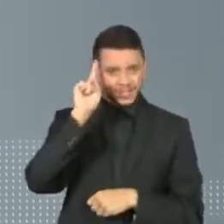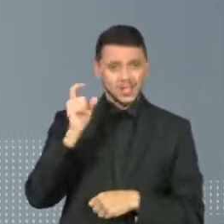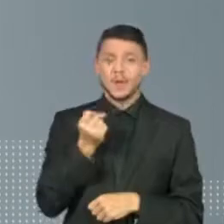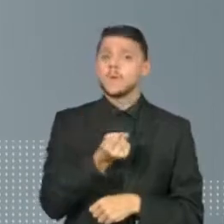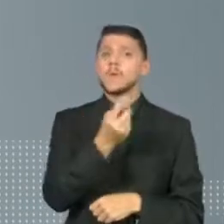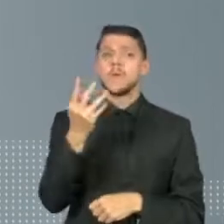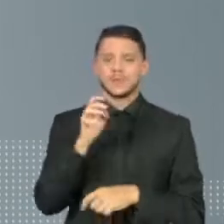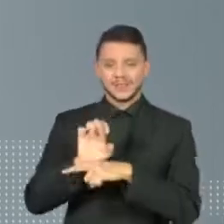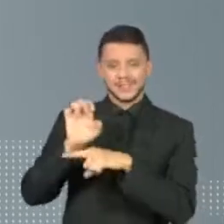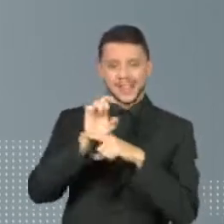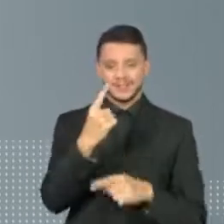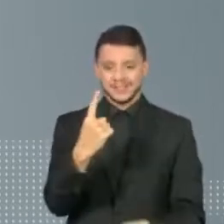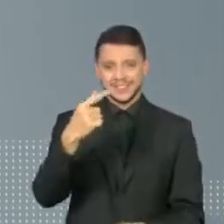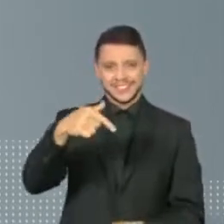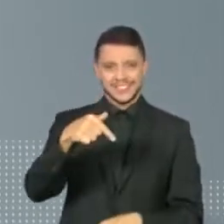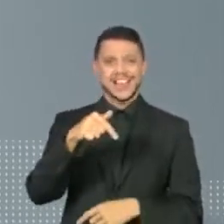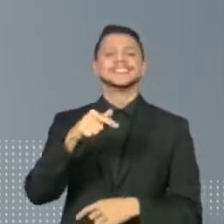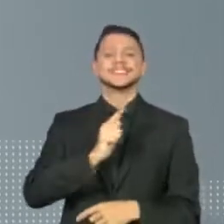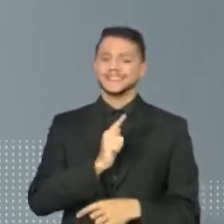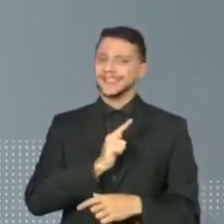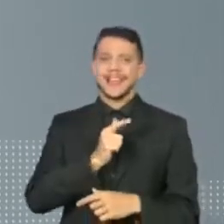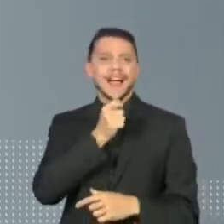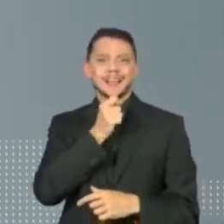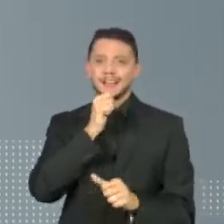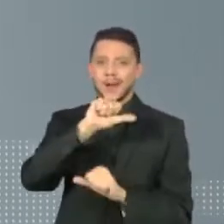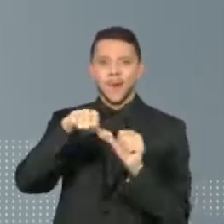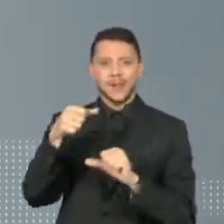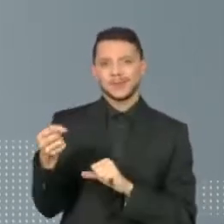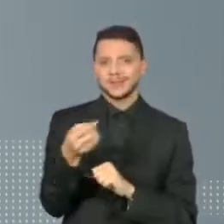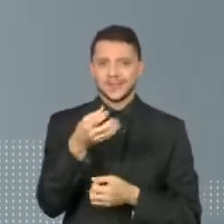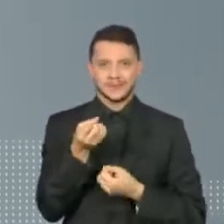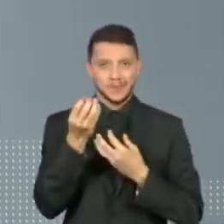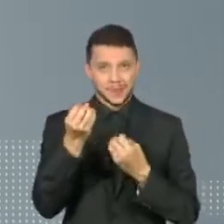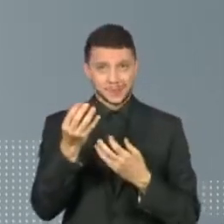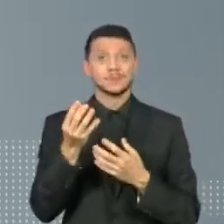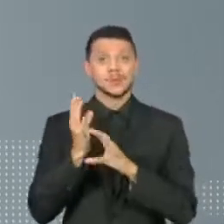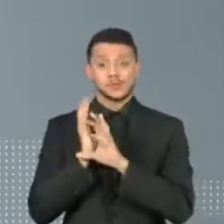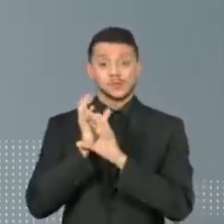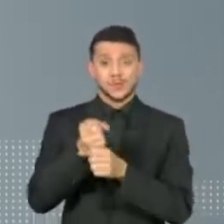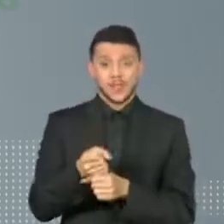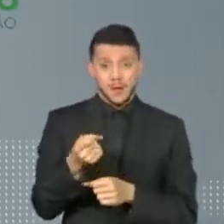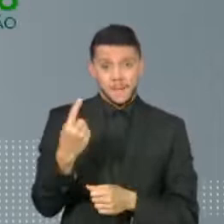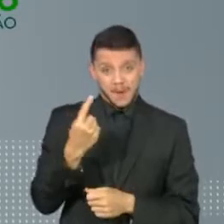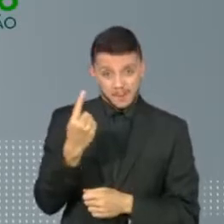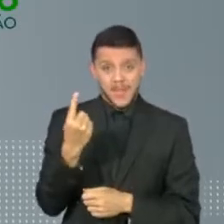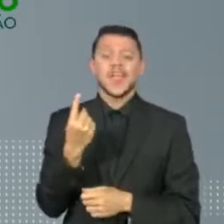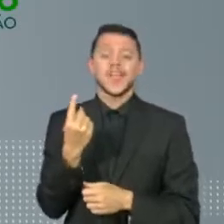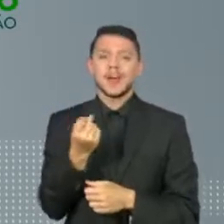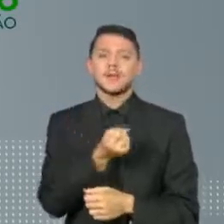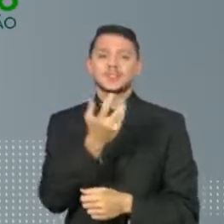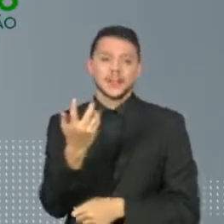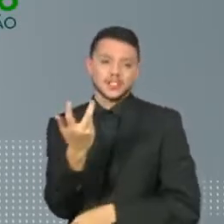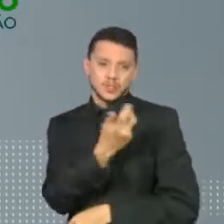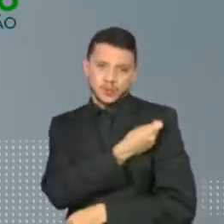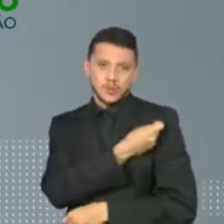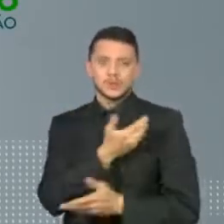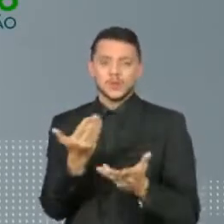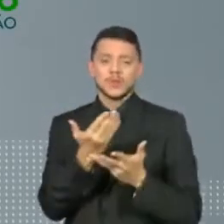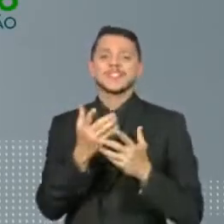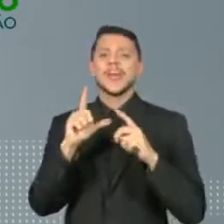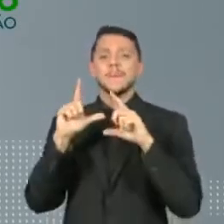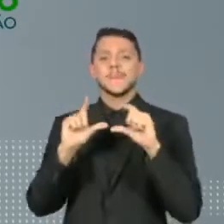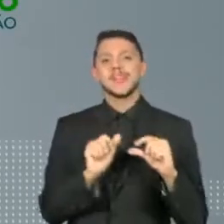números desatualizados. Por isso, o total de vacinados com a primeira dose hoje é menor do que na sexta-feira. Já a totalização dos